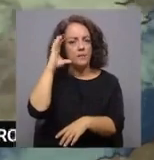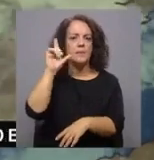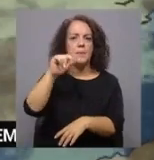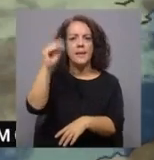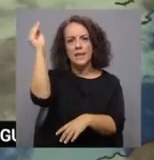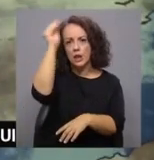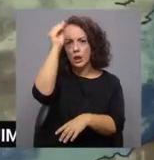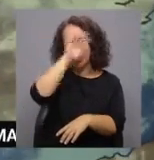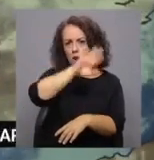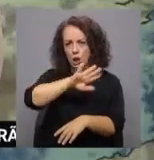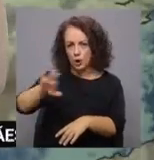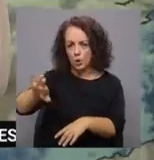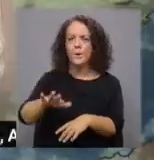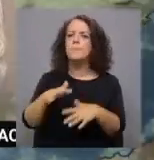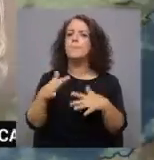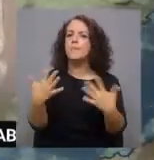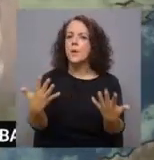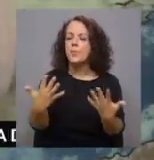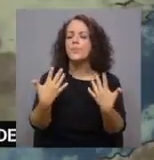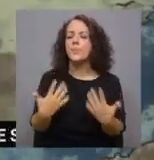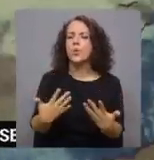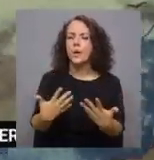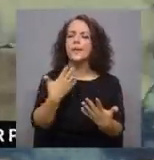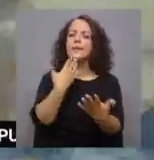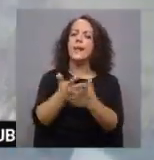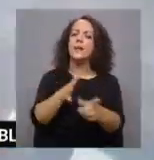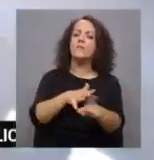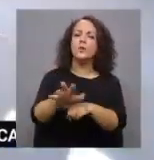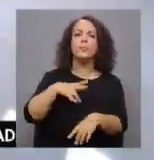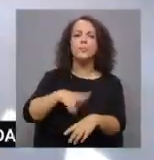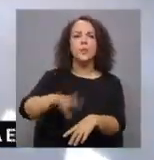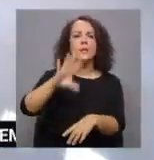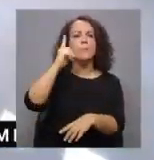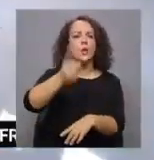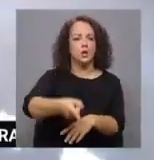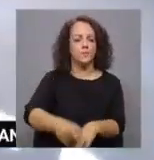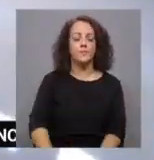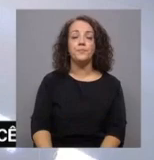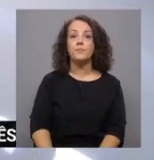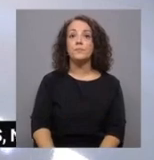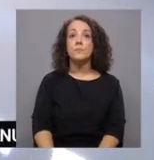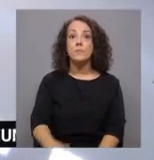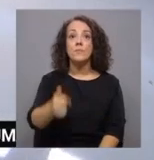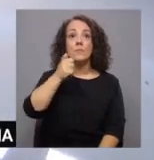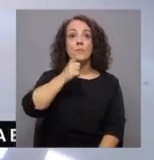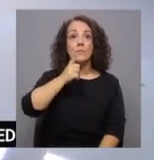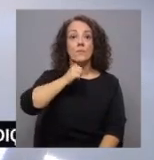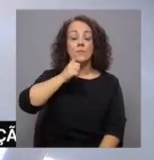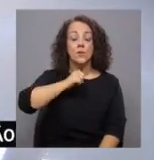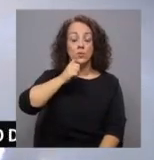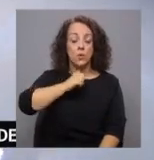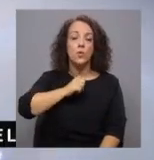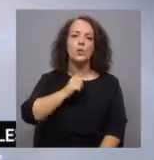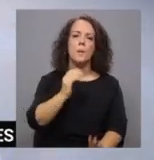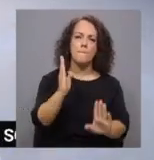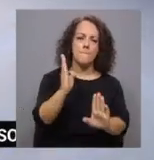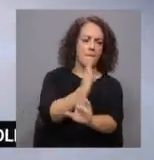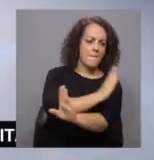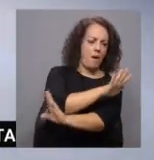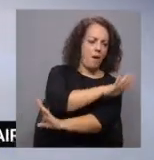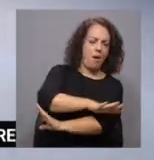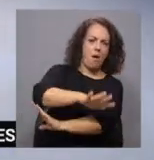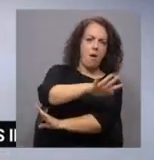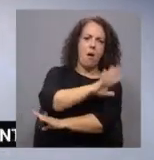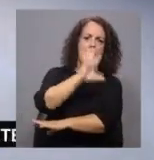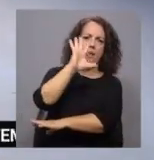interior. Vamos ver então o que é que está a condicionar o estado do tempo em Portugal. Temos então a sudoeste do arquipélago dos Açores, um anticiclone, e a